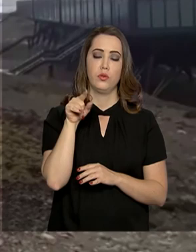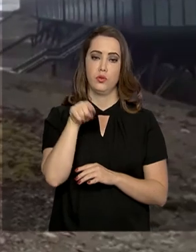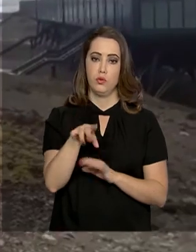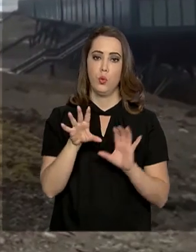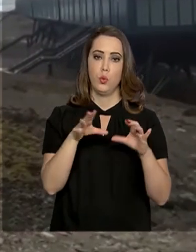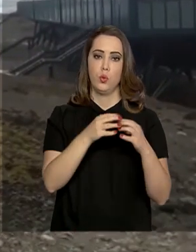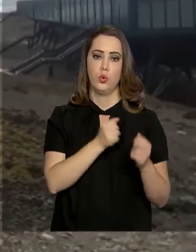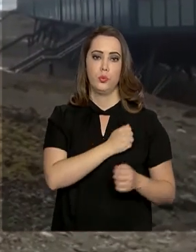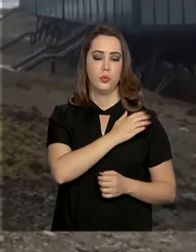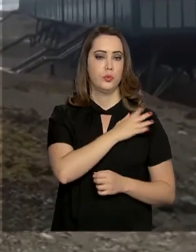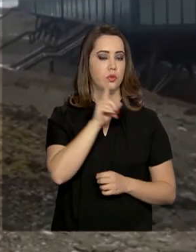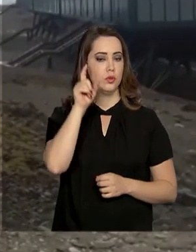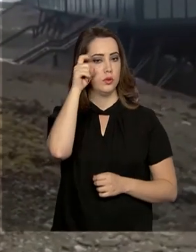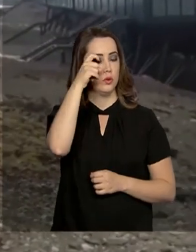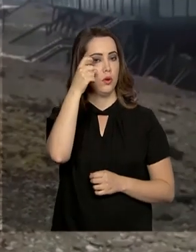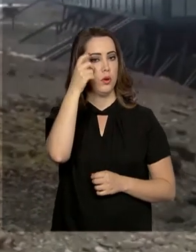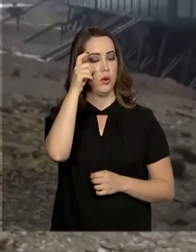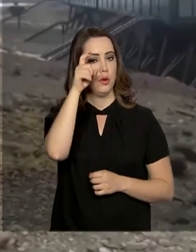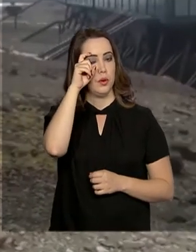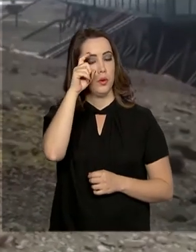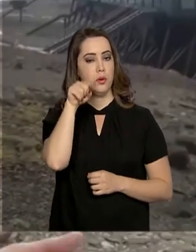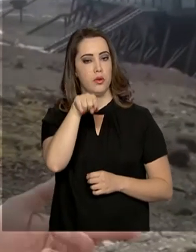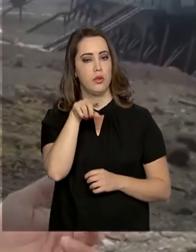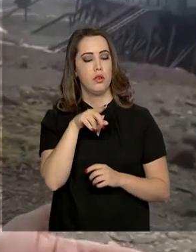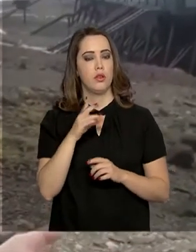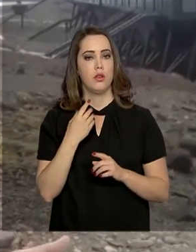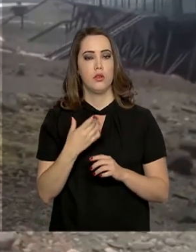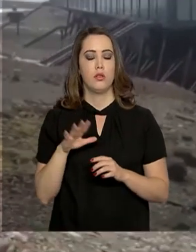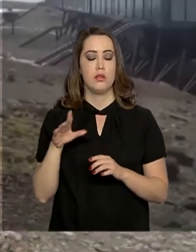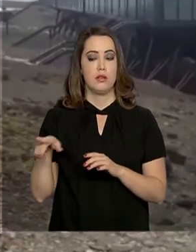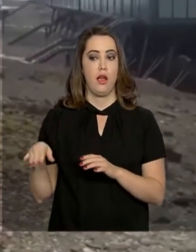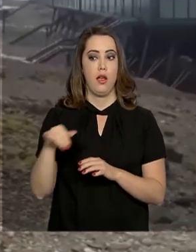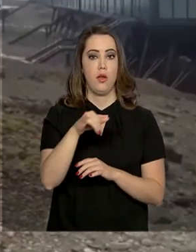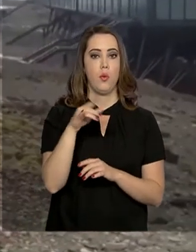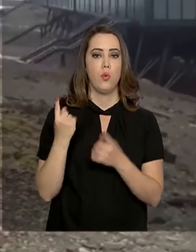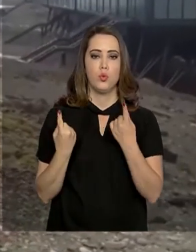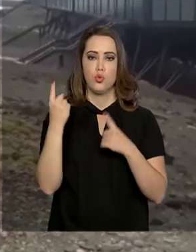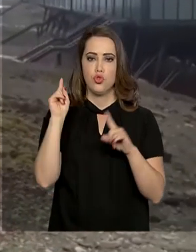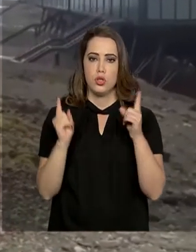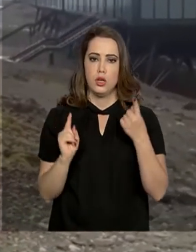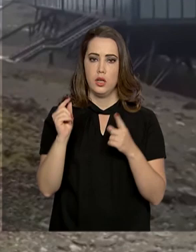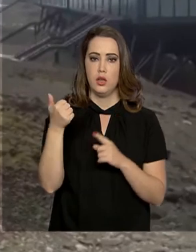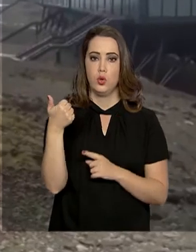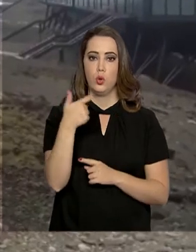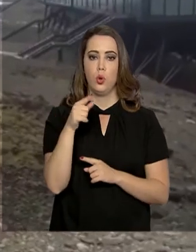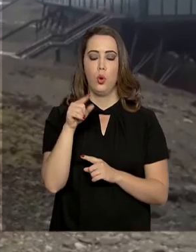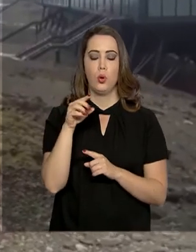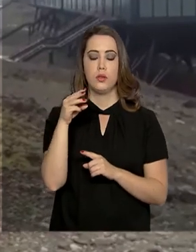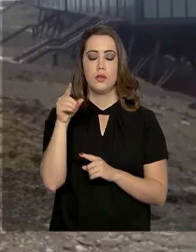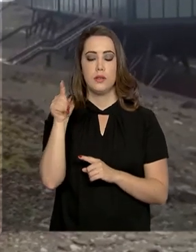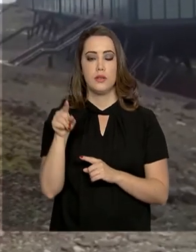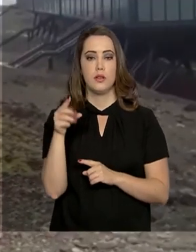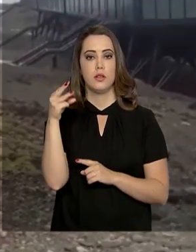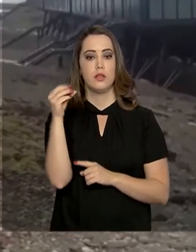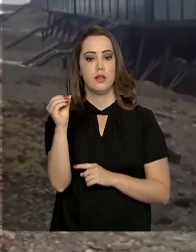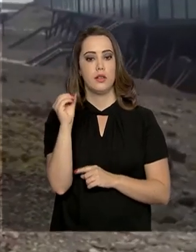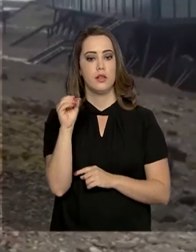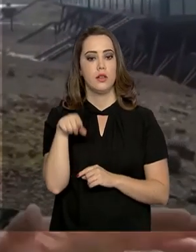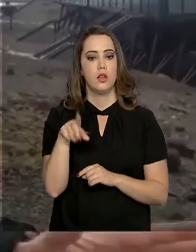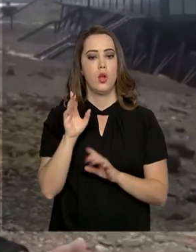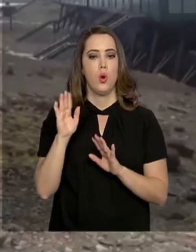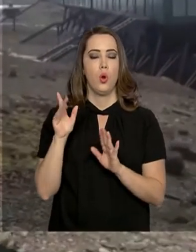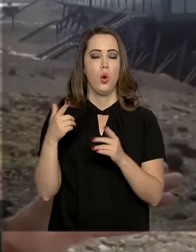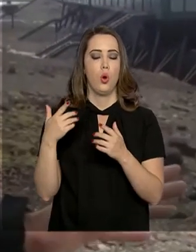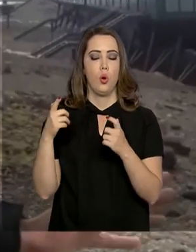-presidente, decolou por volta de meio dia e quinze no aeroporto de Punta Arenas, a cidade chilena que fica no extremo sul do continente sul-americano e é o